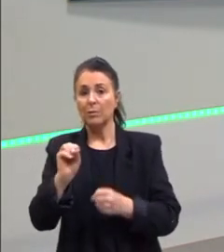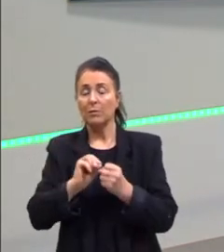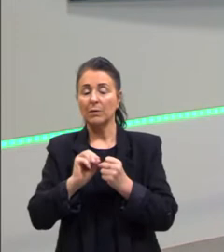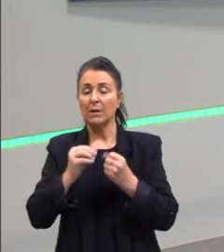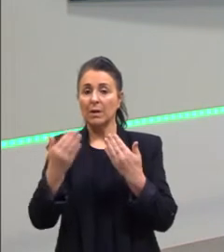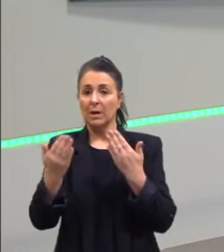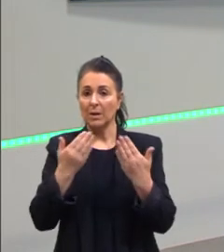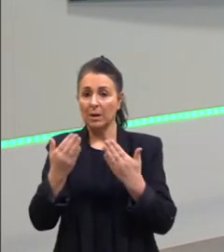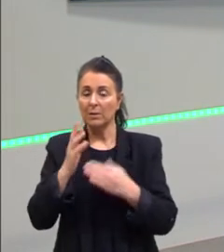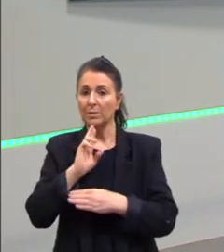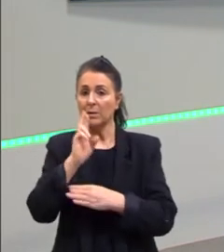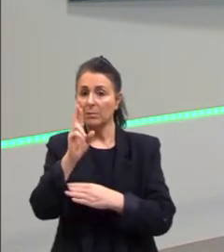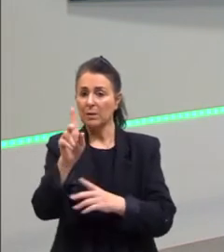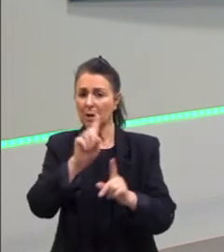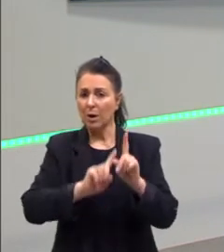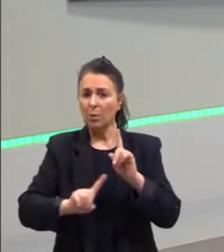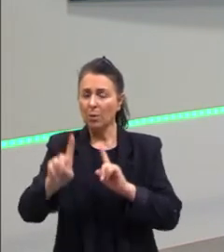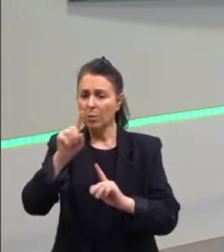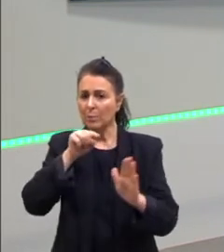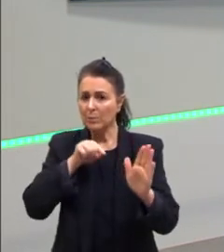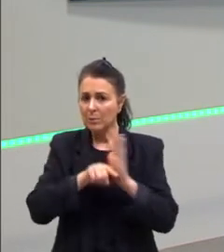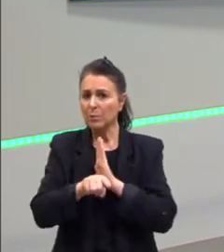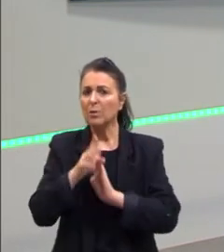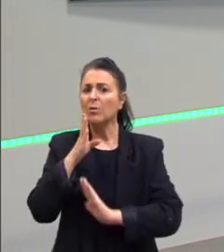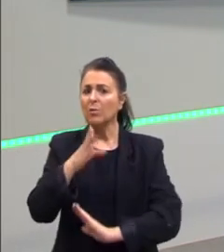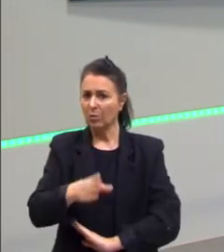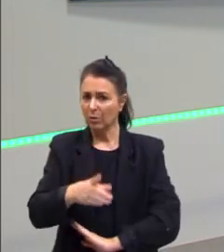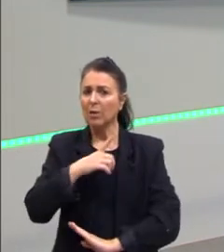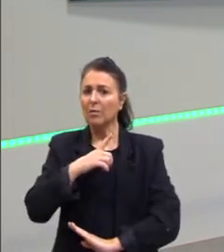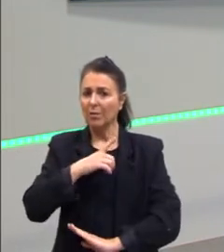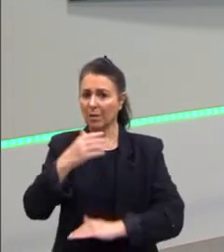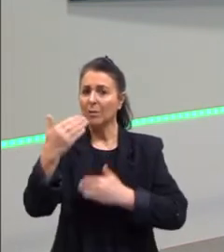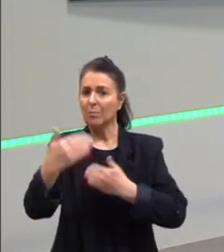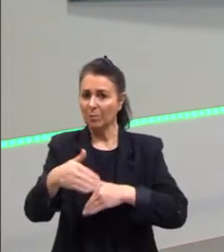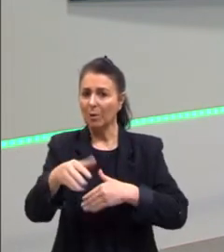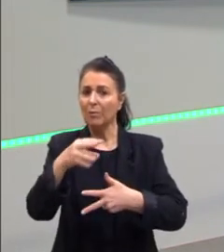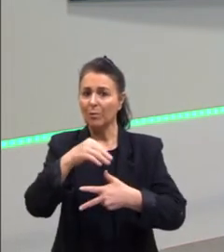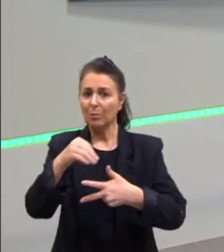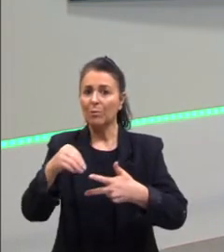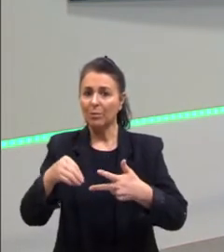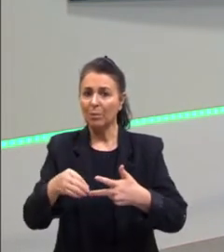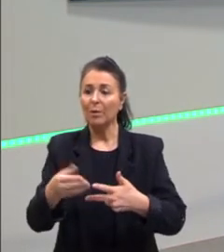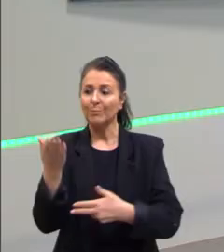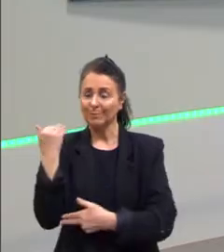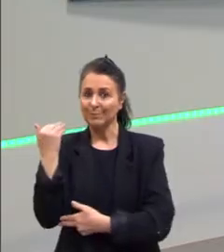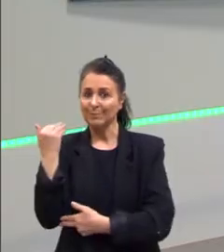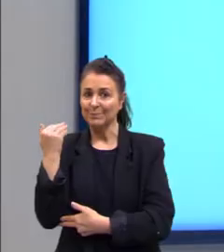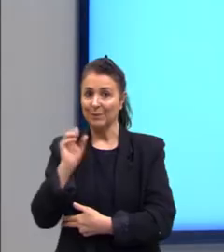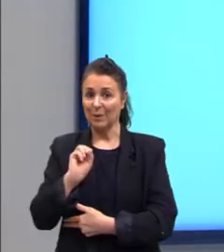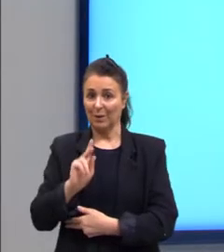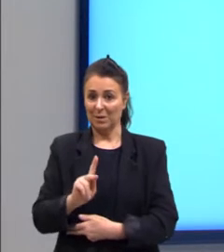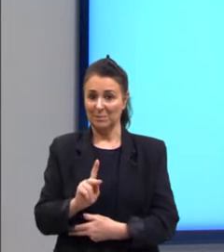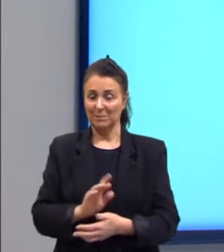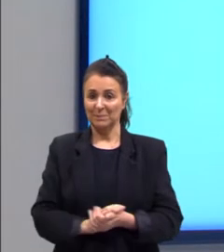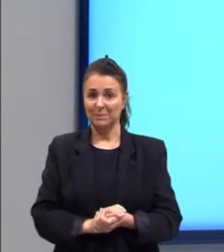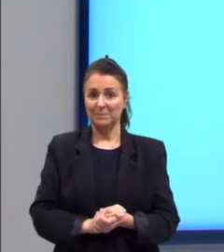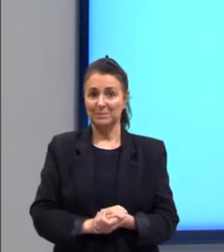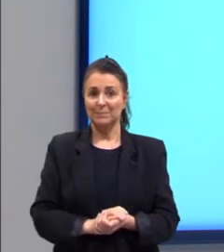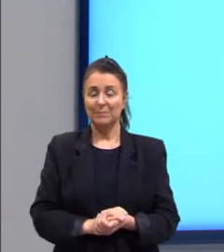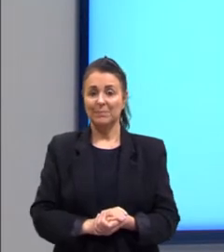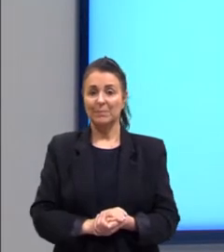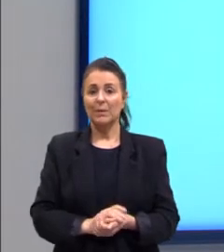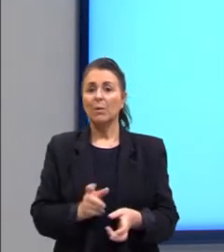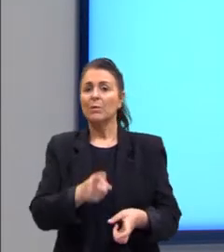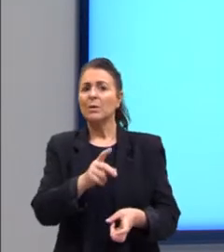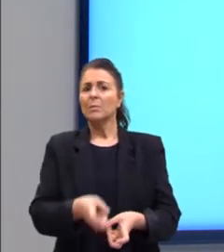e responder algumas questões que já caíram em outras aplicações do Enem. Certo? Como vocês